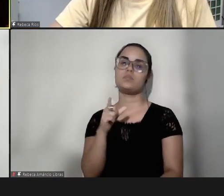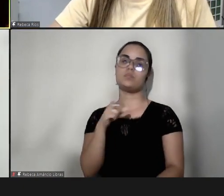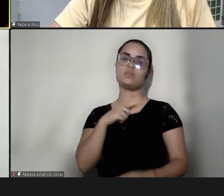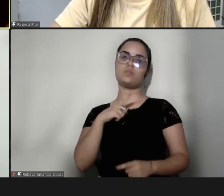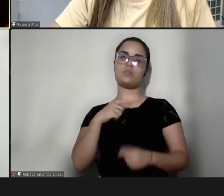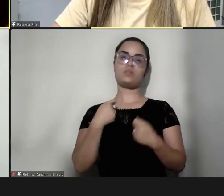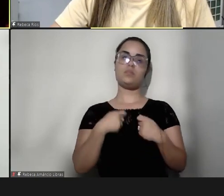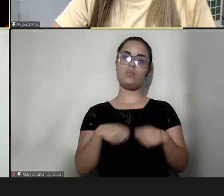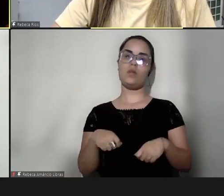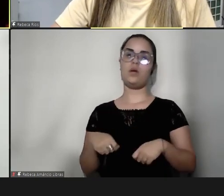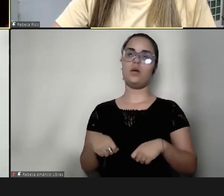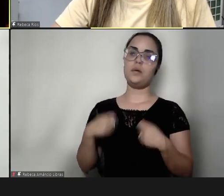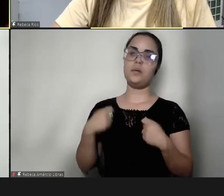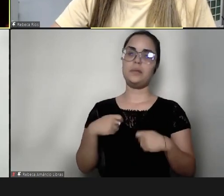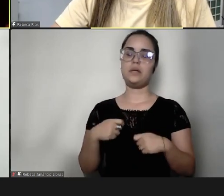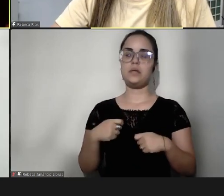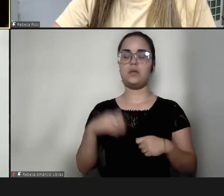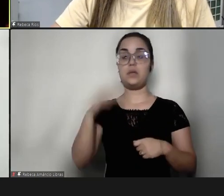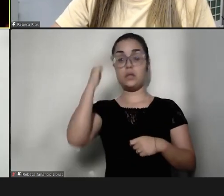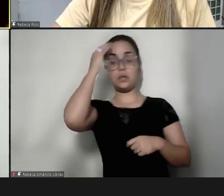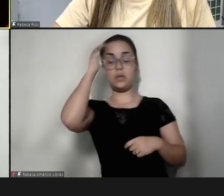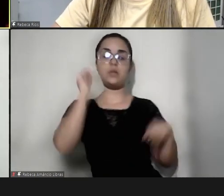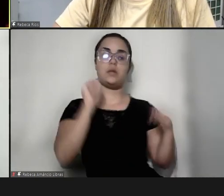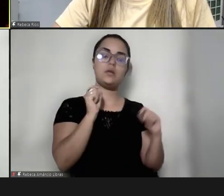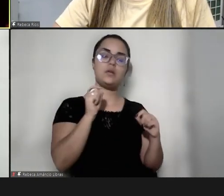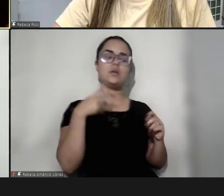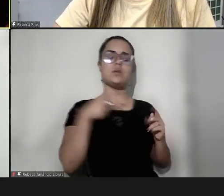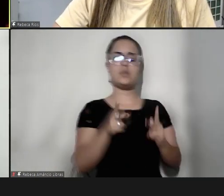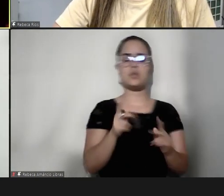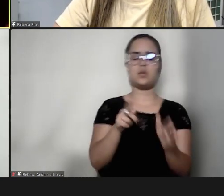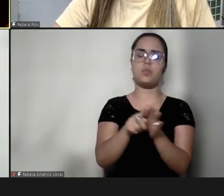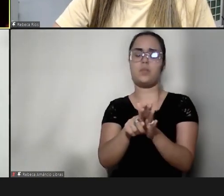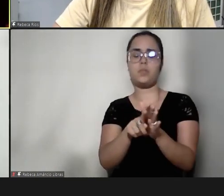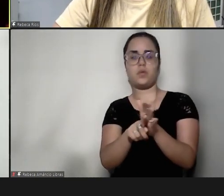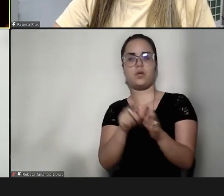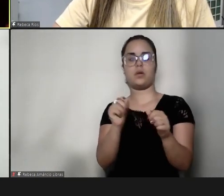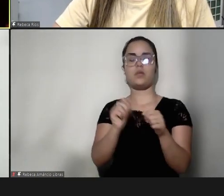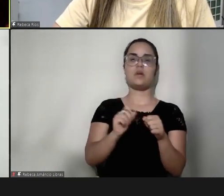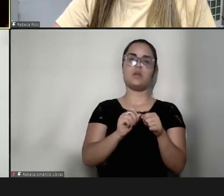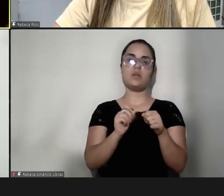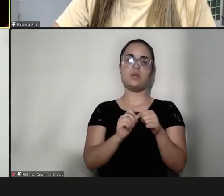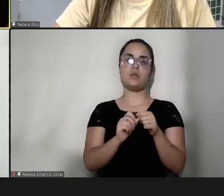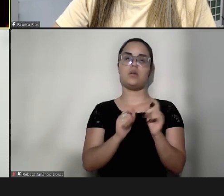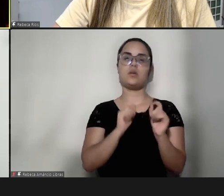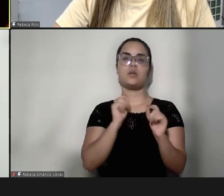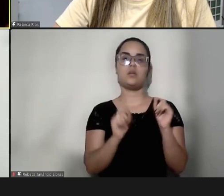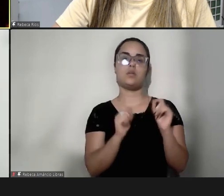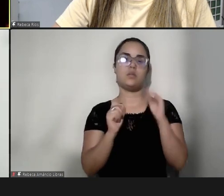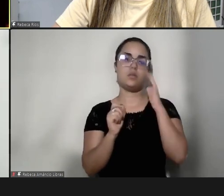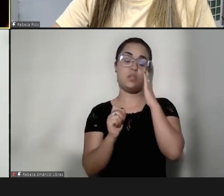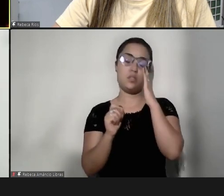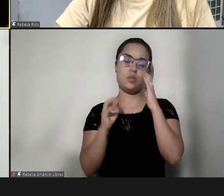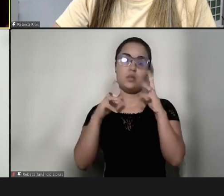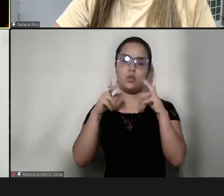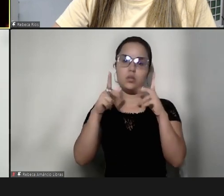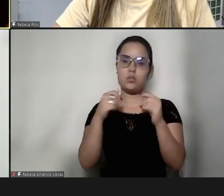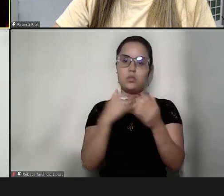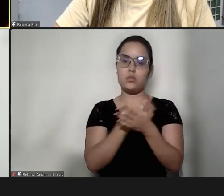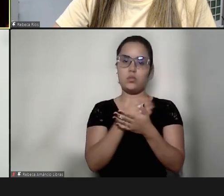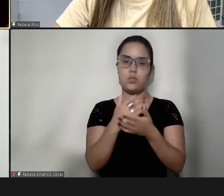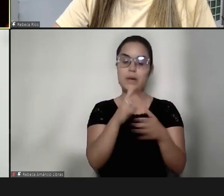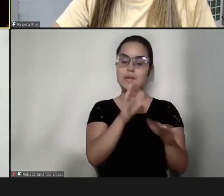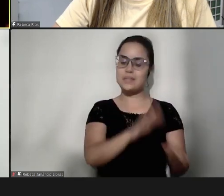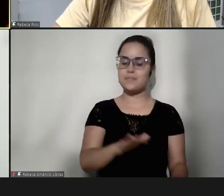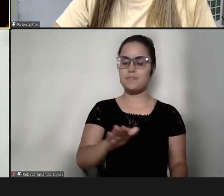entender, assim, e sempre buscar, fazer, é que tudo vai começar na infância,